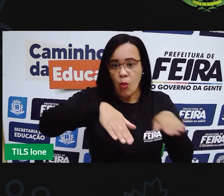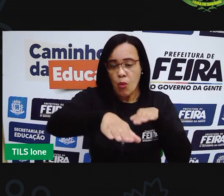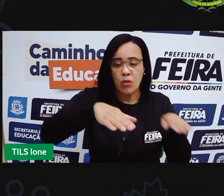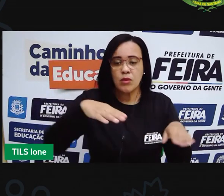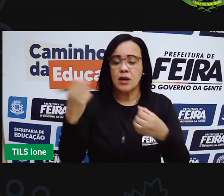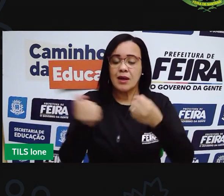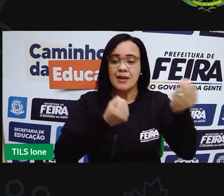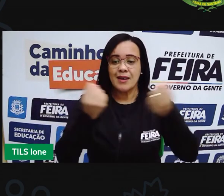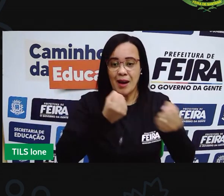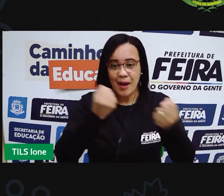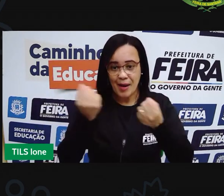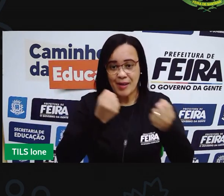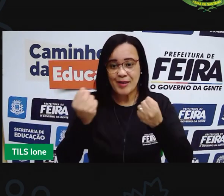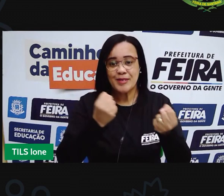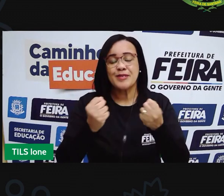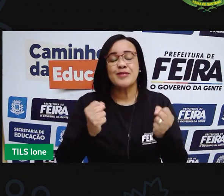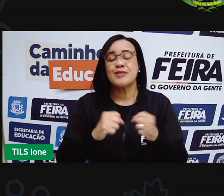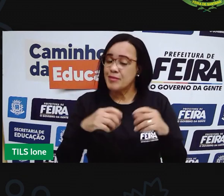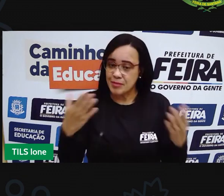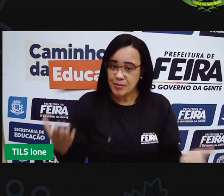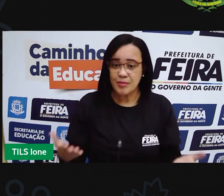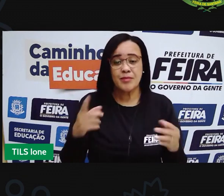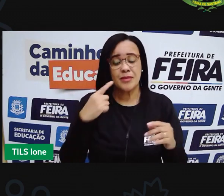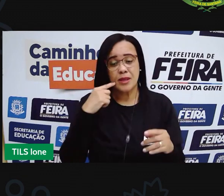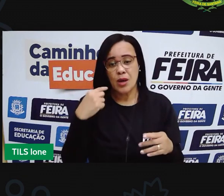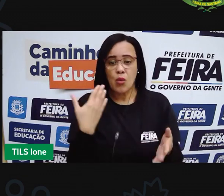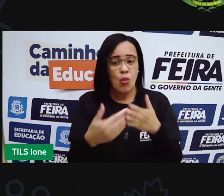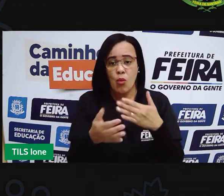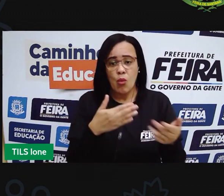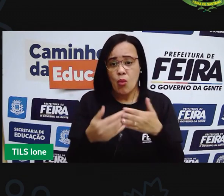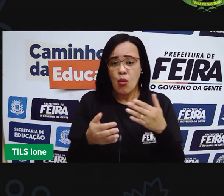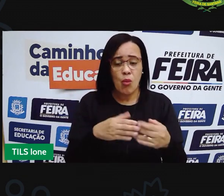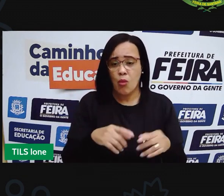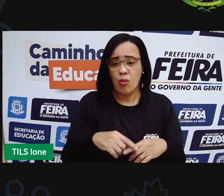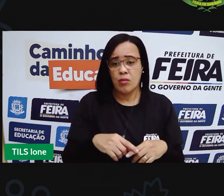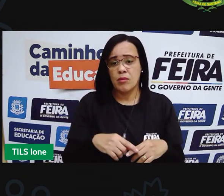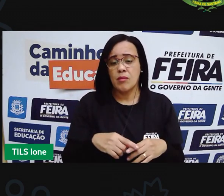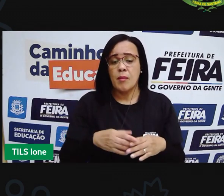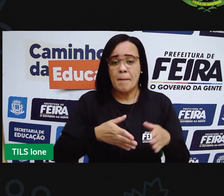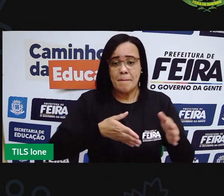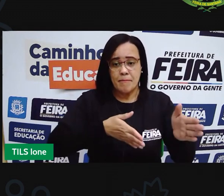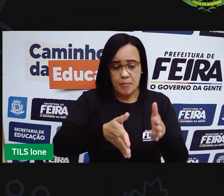avenidas você vai passar. Tá certo?